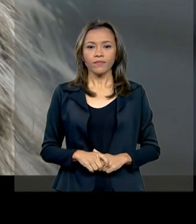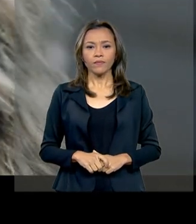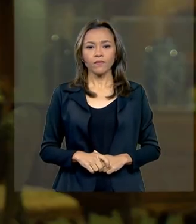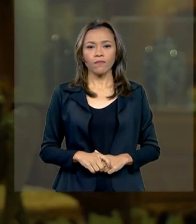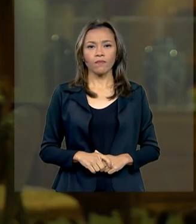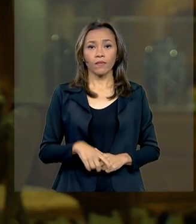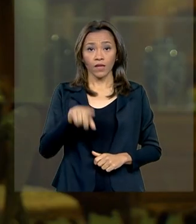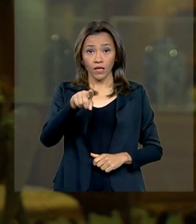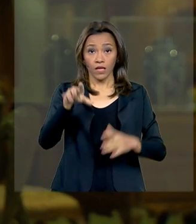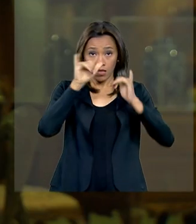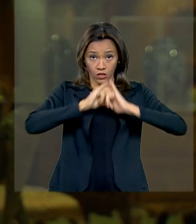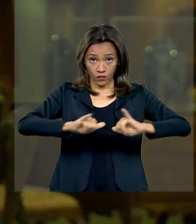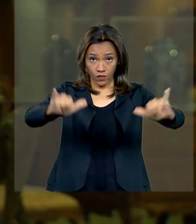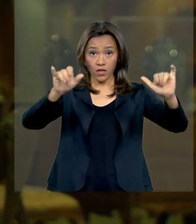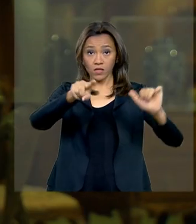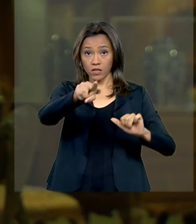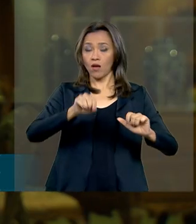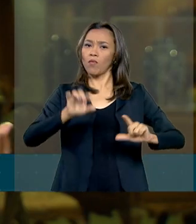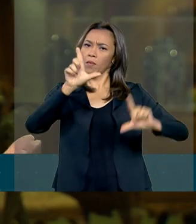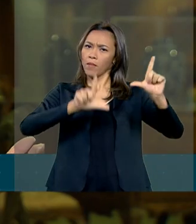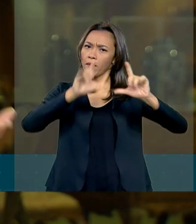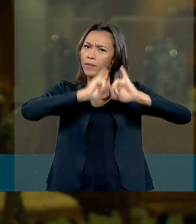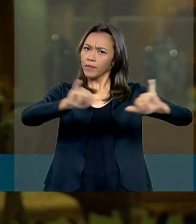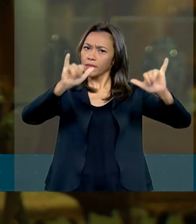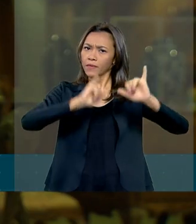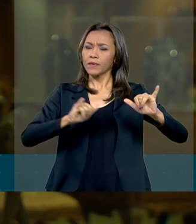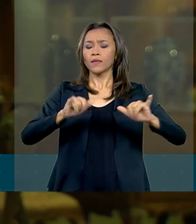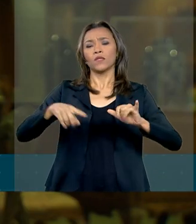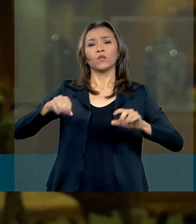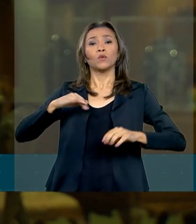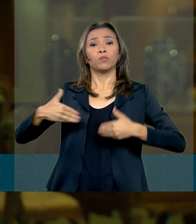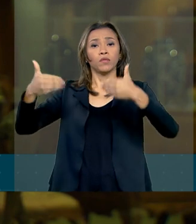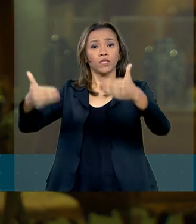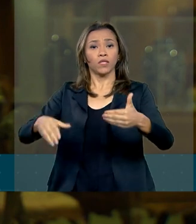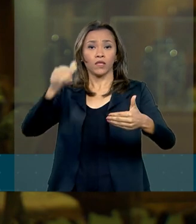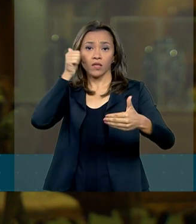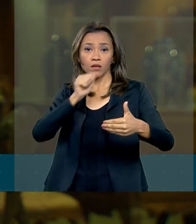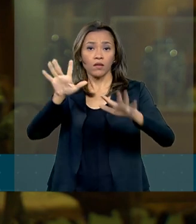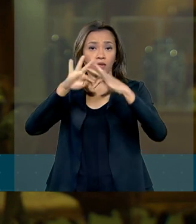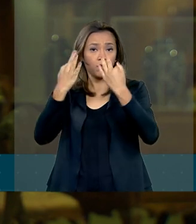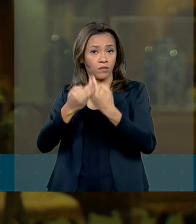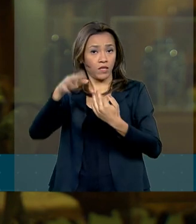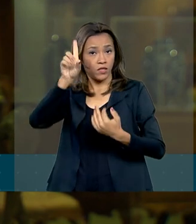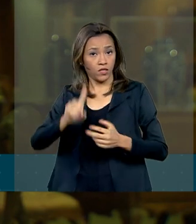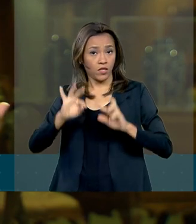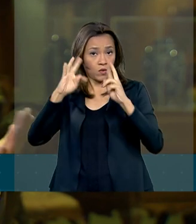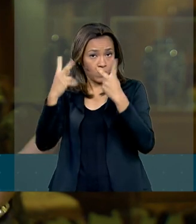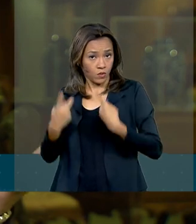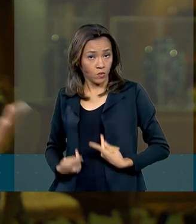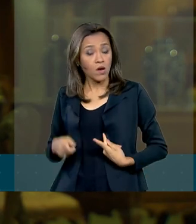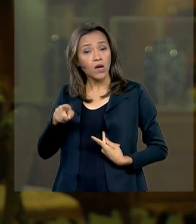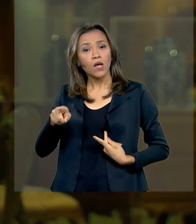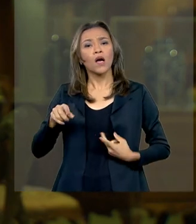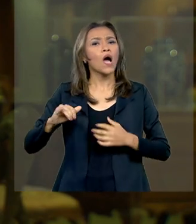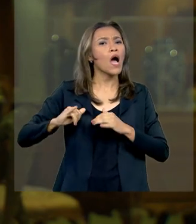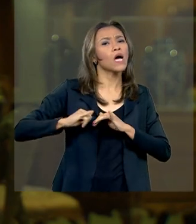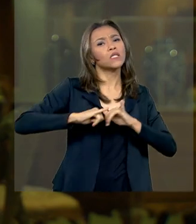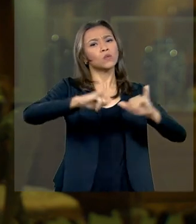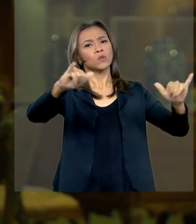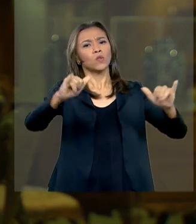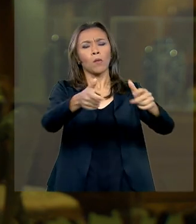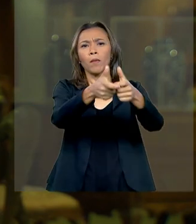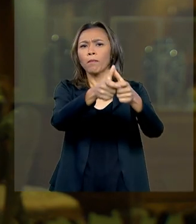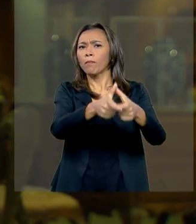No lançamento da campanha, o Ministério da Mulher, da Família e dos Direitos Humanos anunciou a ampliação do número de